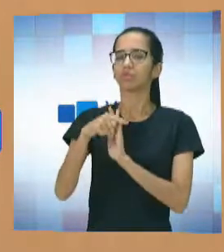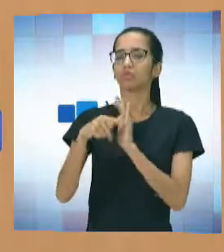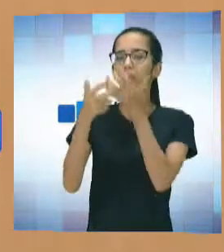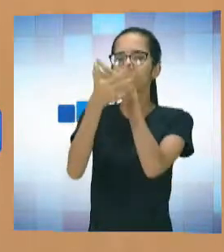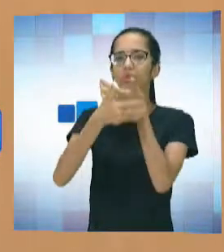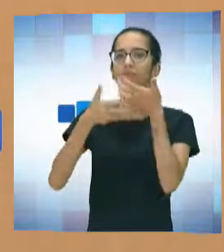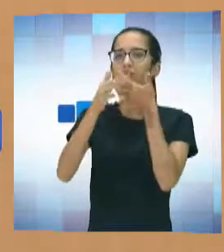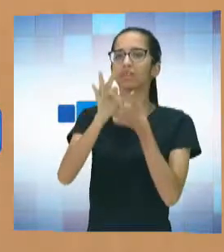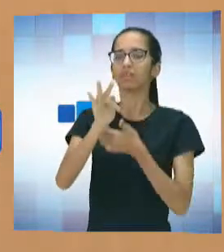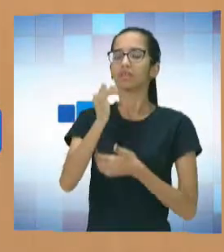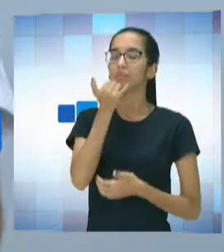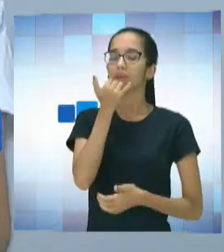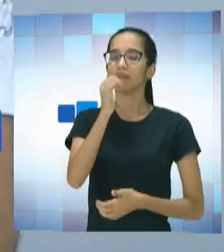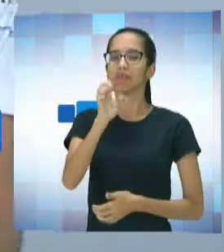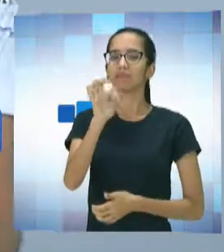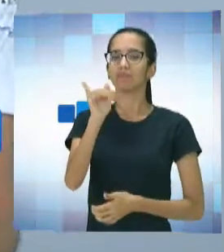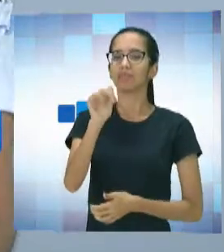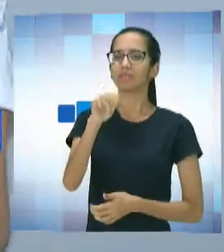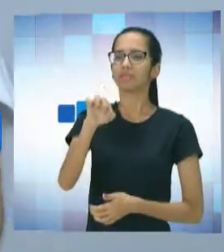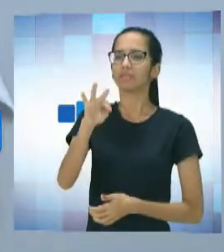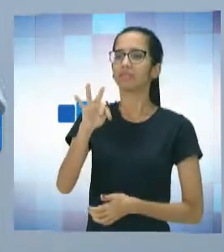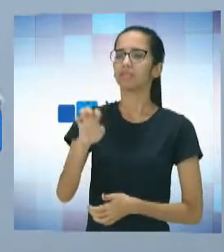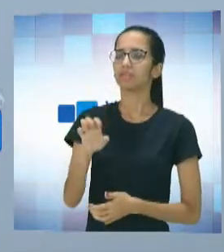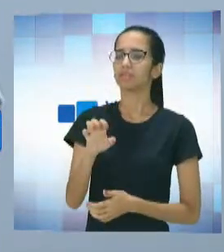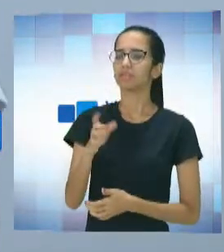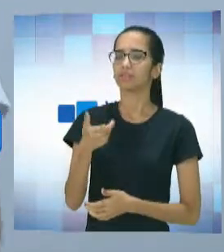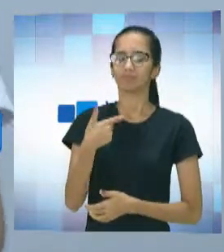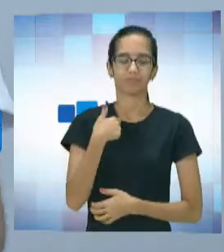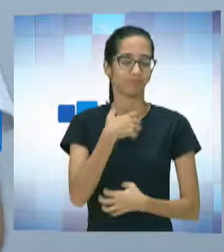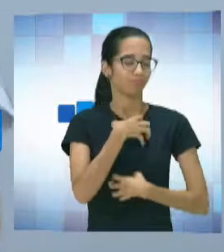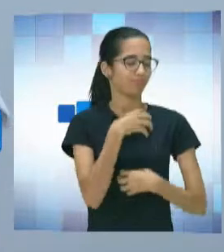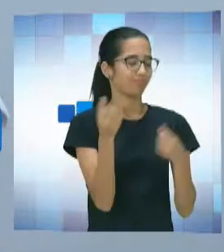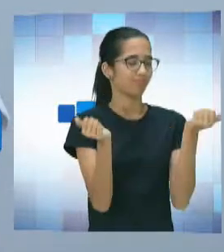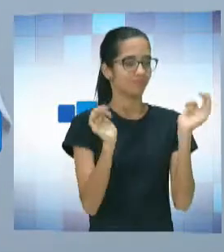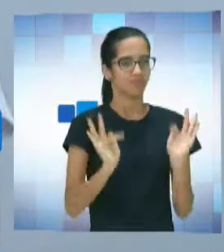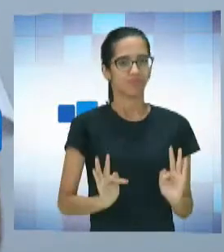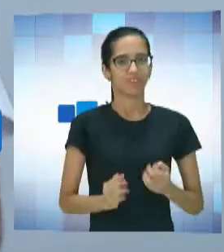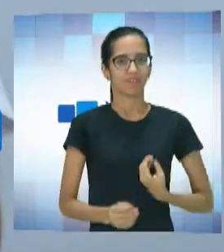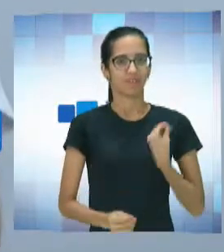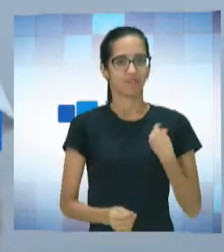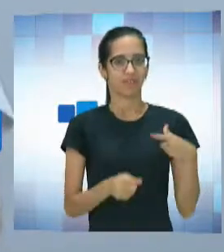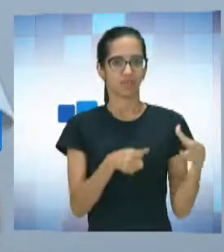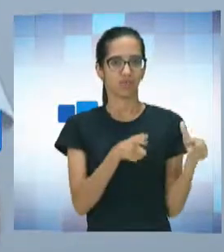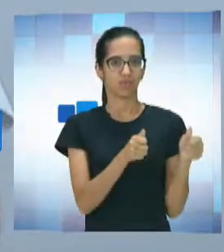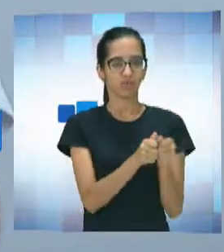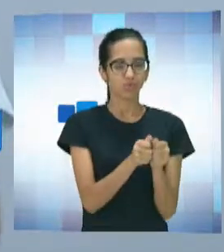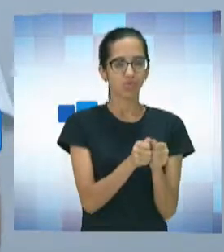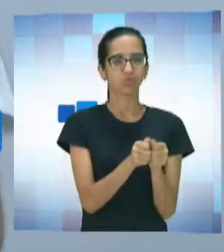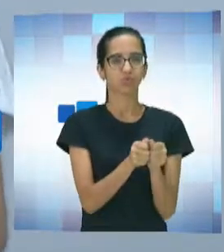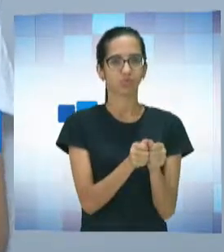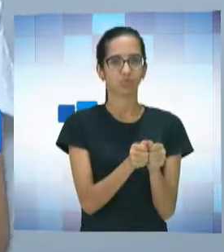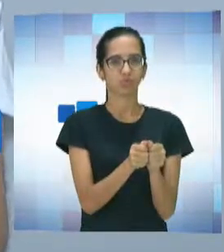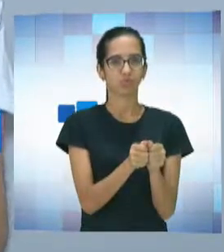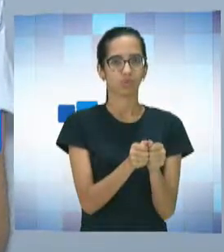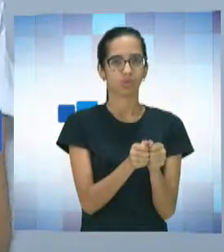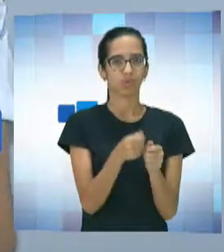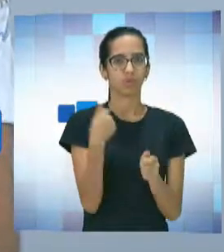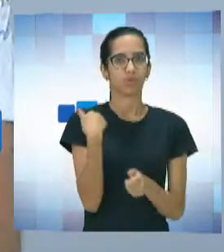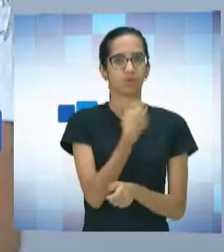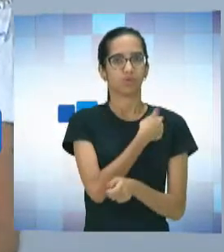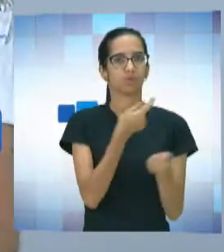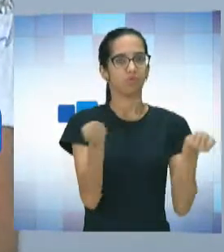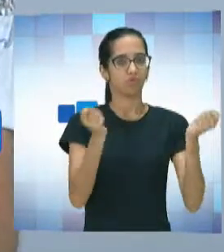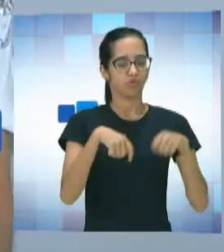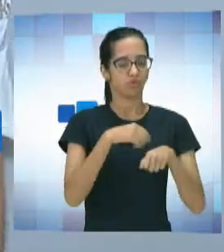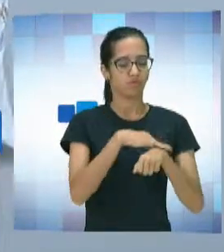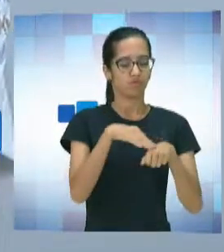música eficiente? Chico, um prazer estar contigo aqui, sempre dando essa oportunidade para que nós possamos falar um pouco